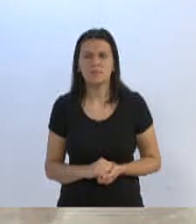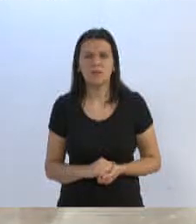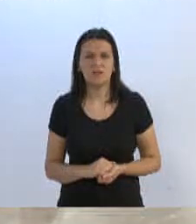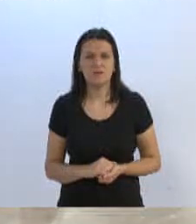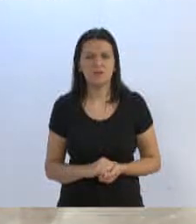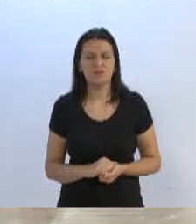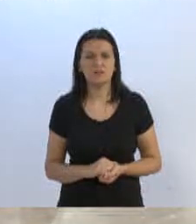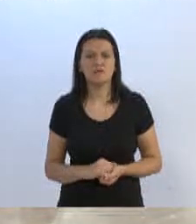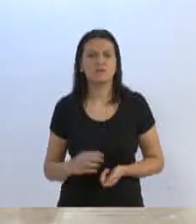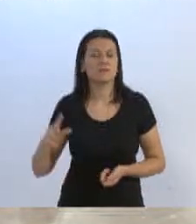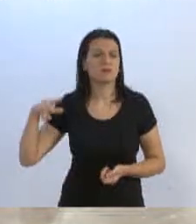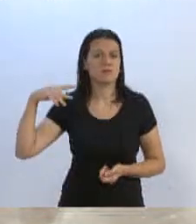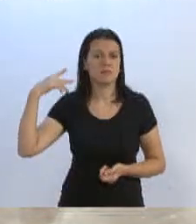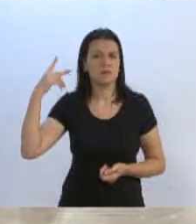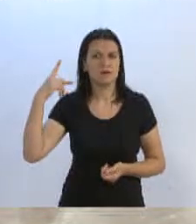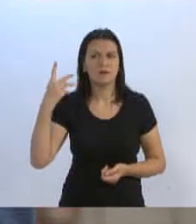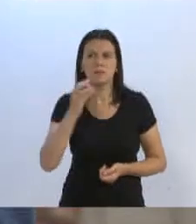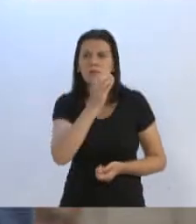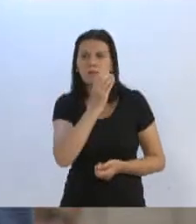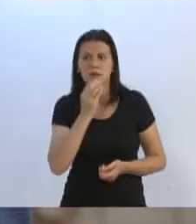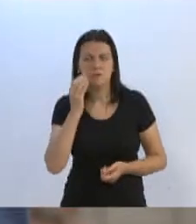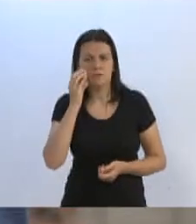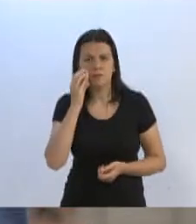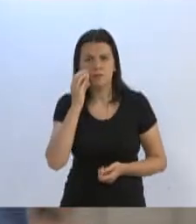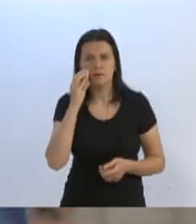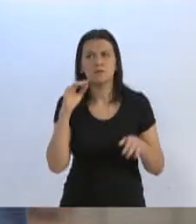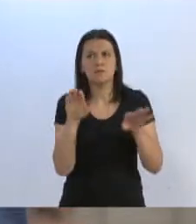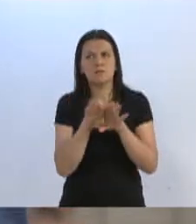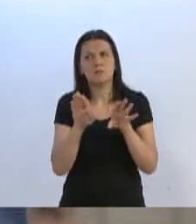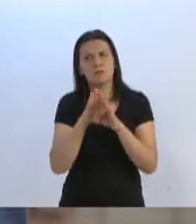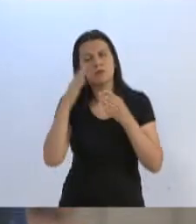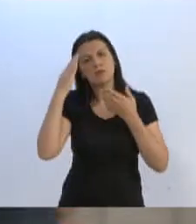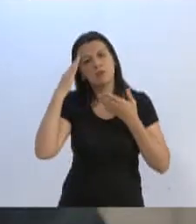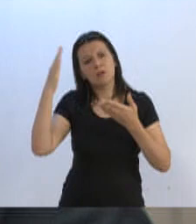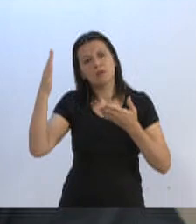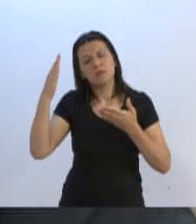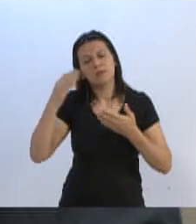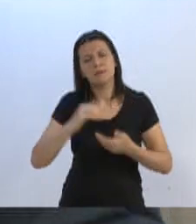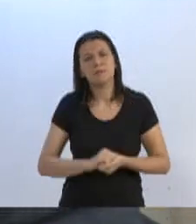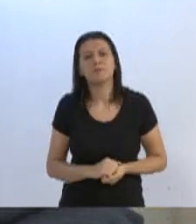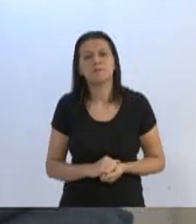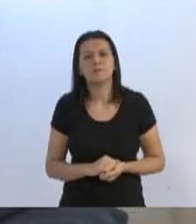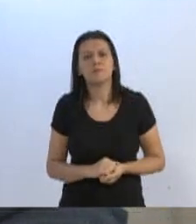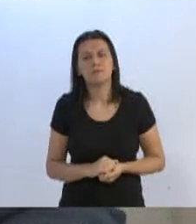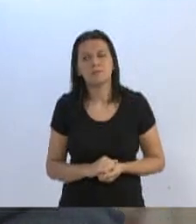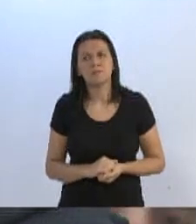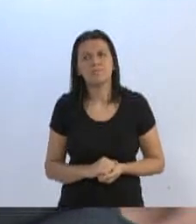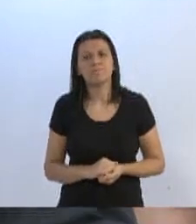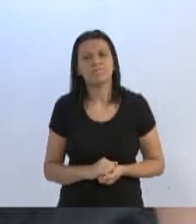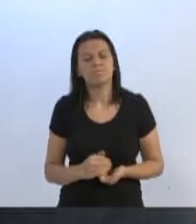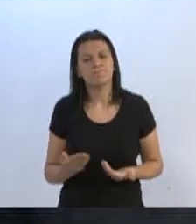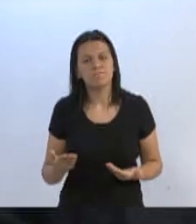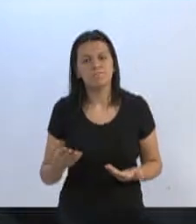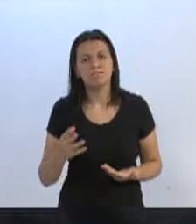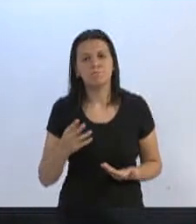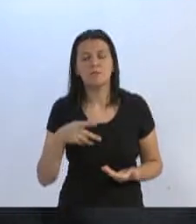Vereador César, Também agradeço a parte. E dizer que,